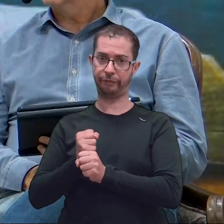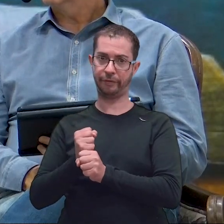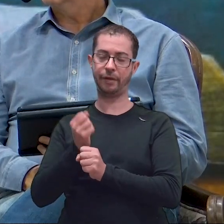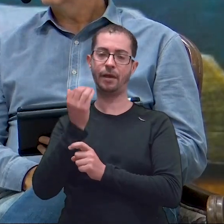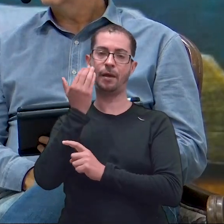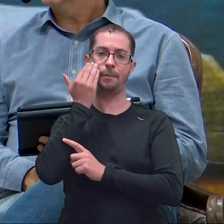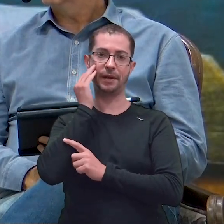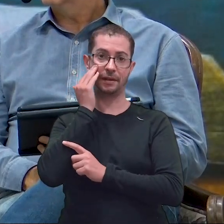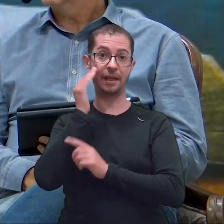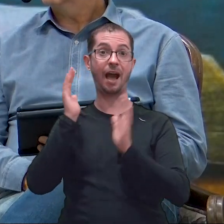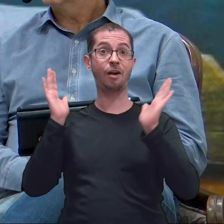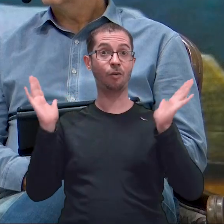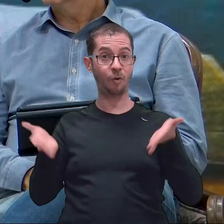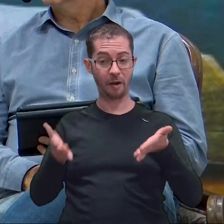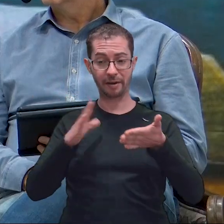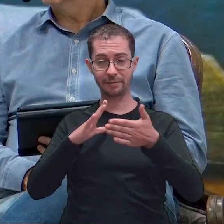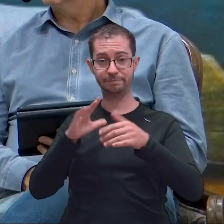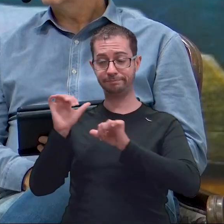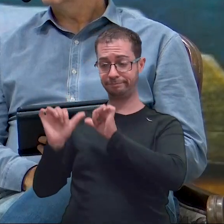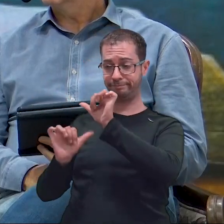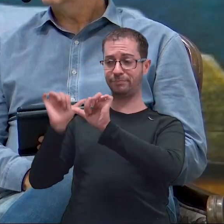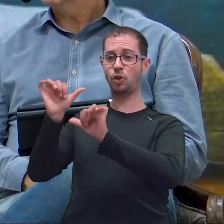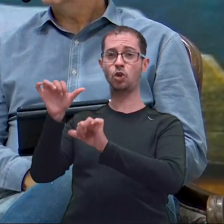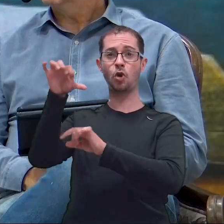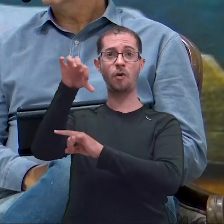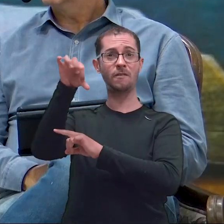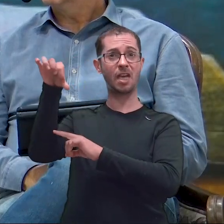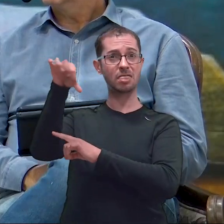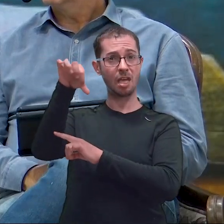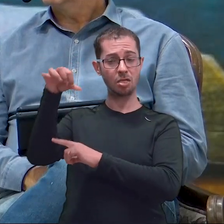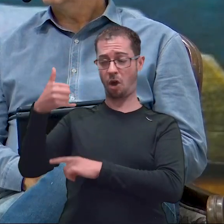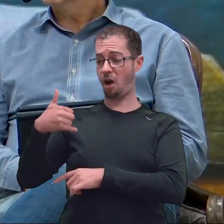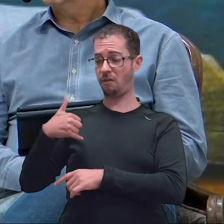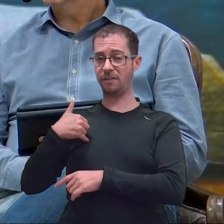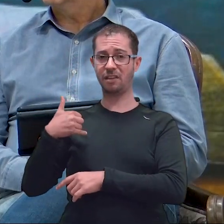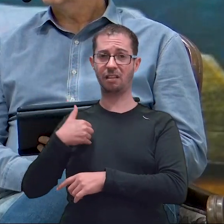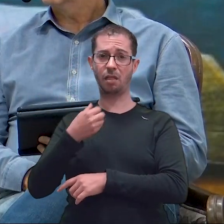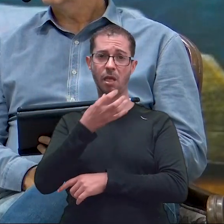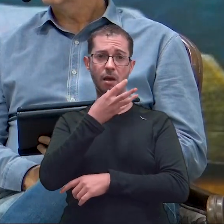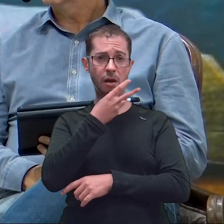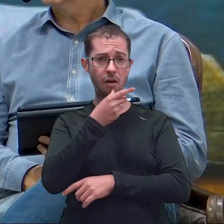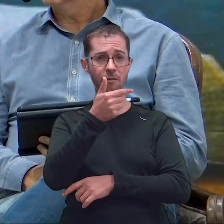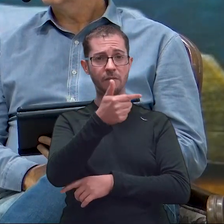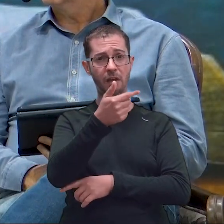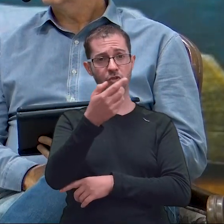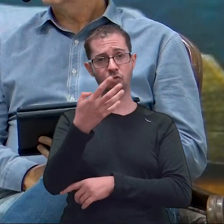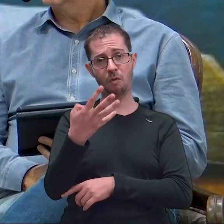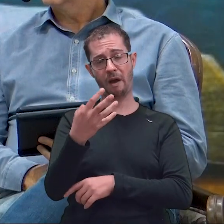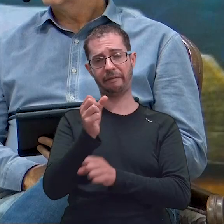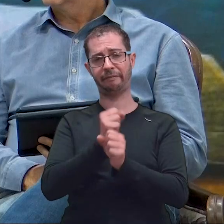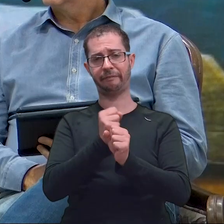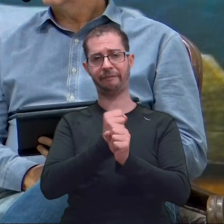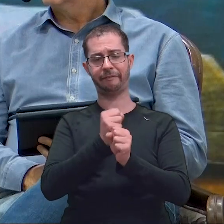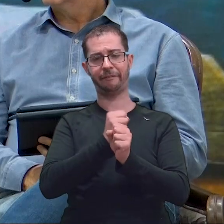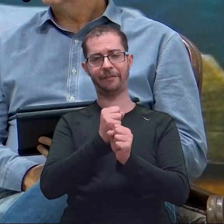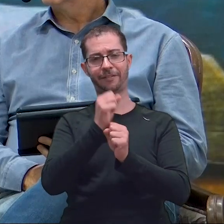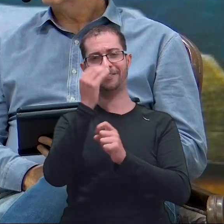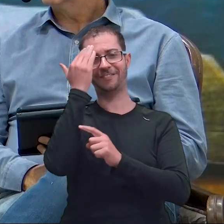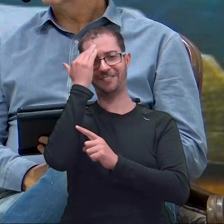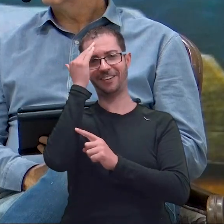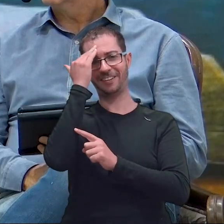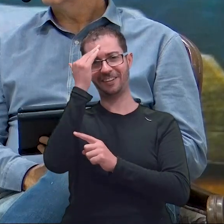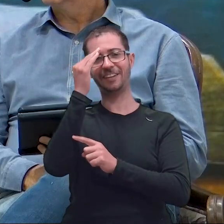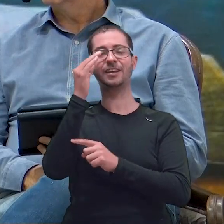Aqui ele está com 99. Depois, Deus faz de novo esse convite. Então, ele demorou 24 anos para entender que ele simplesmente